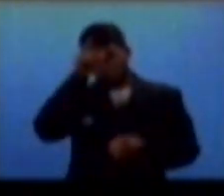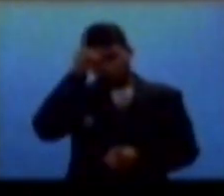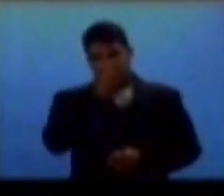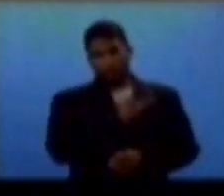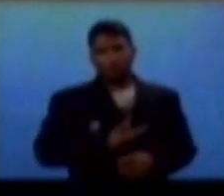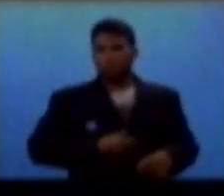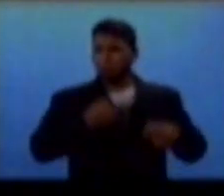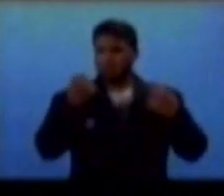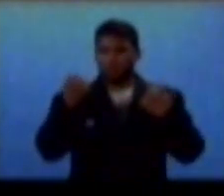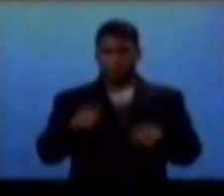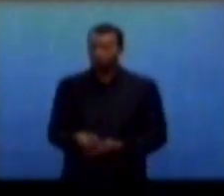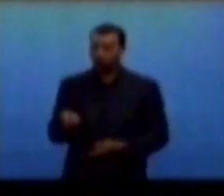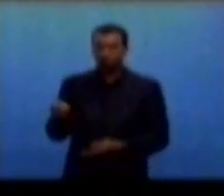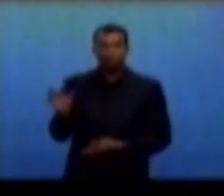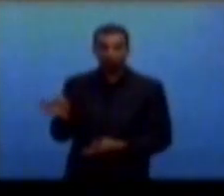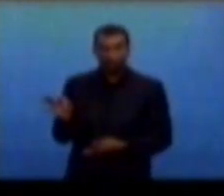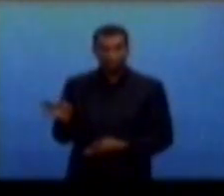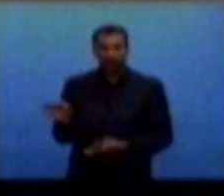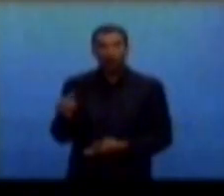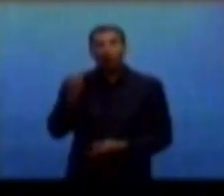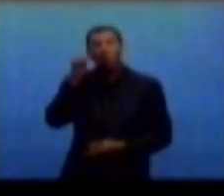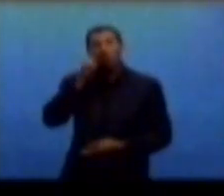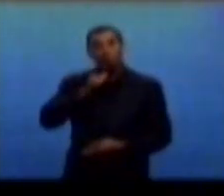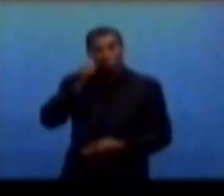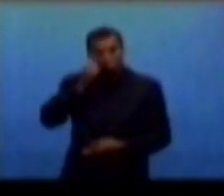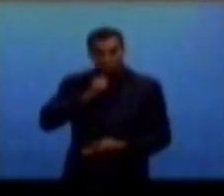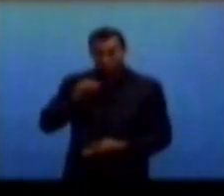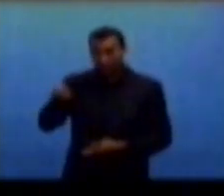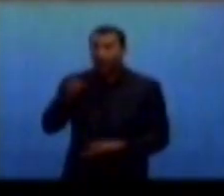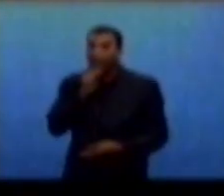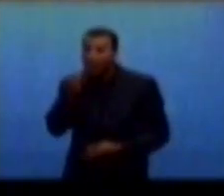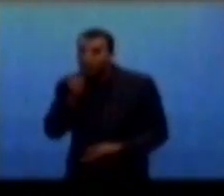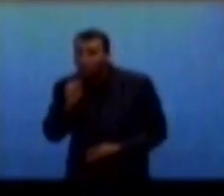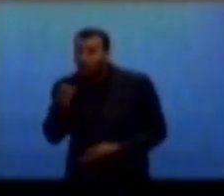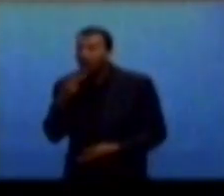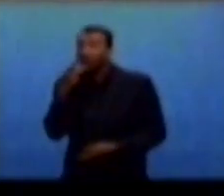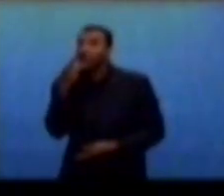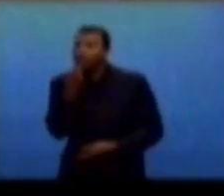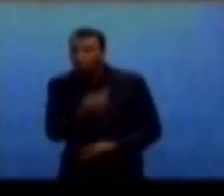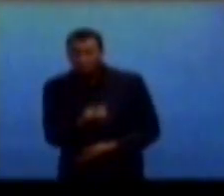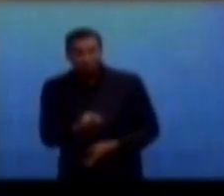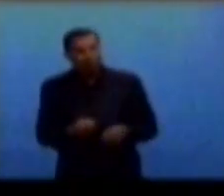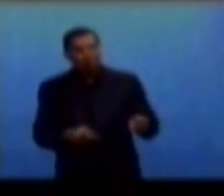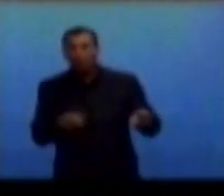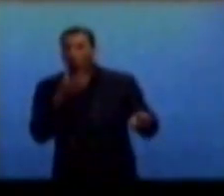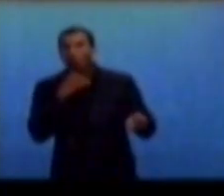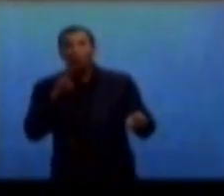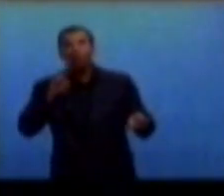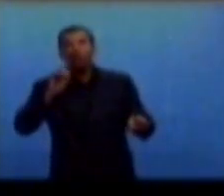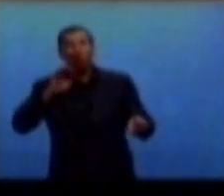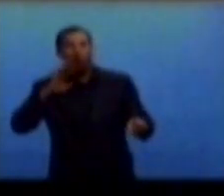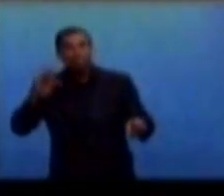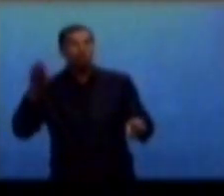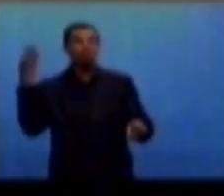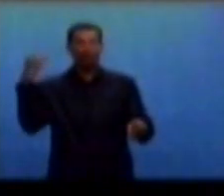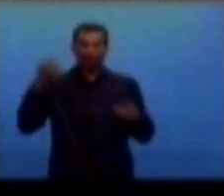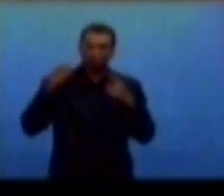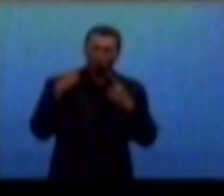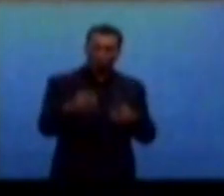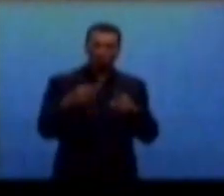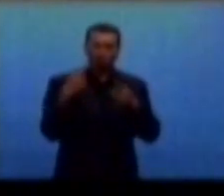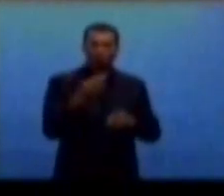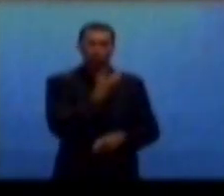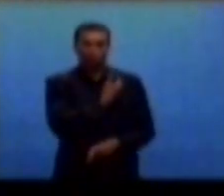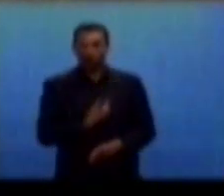precisa nem de oposição. A repórter disse o seguinte, que, olha, o deputado Robes impressionante, ele atacava o governador, agora já não